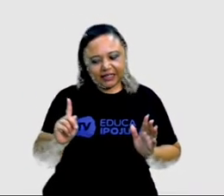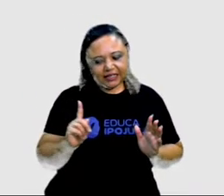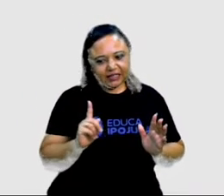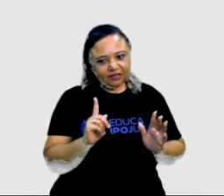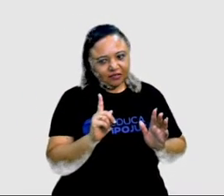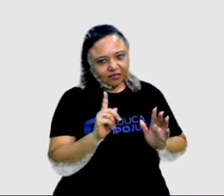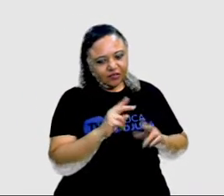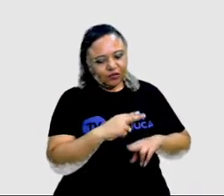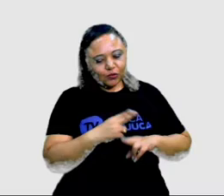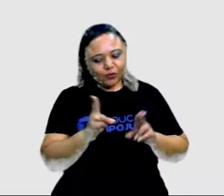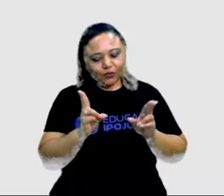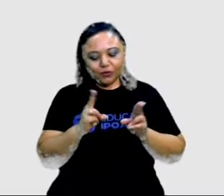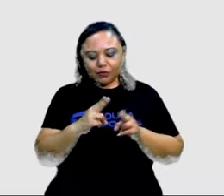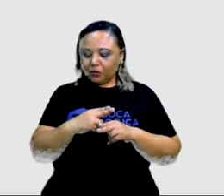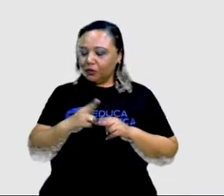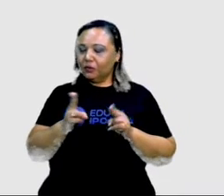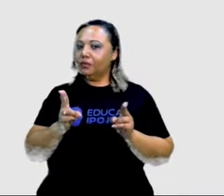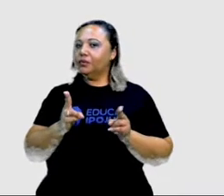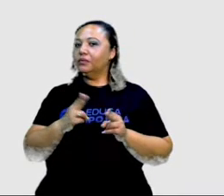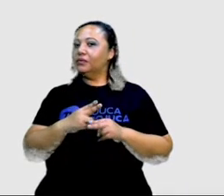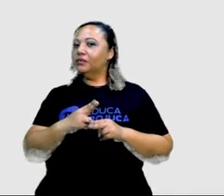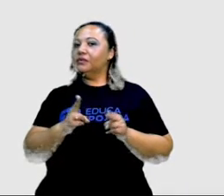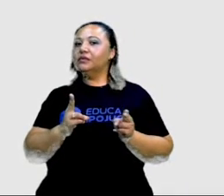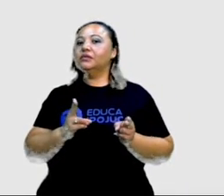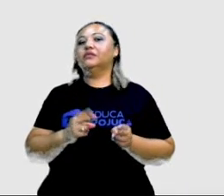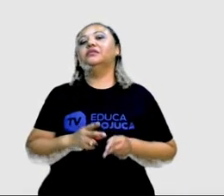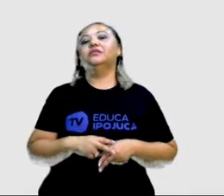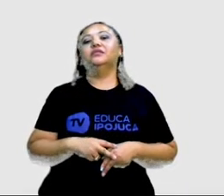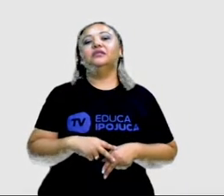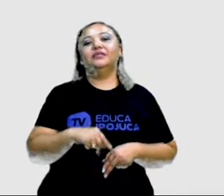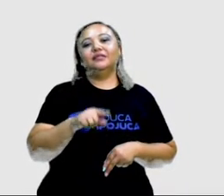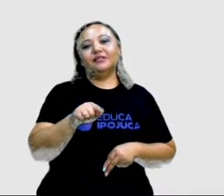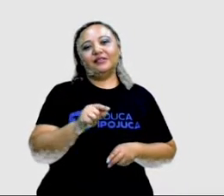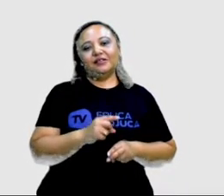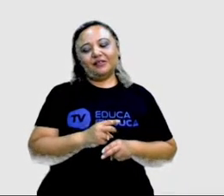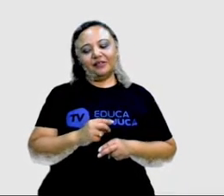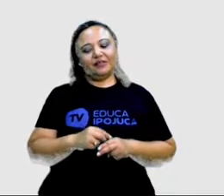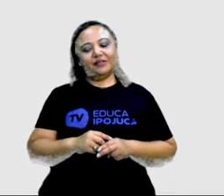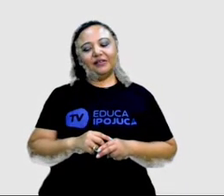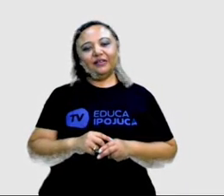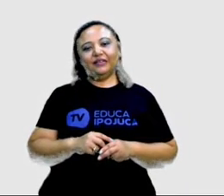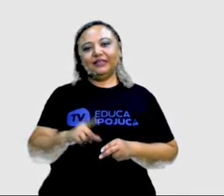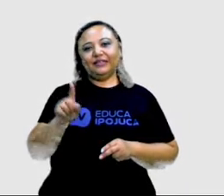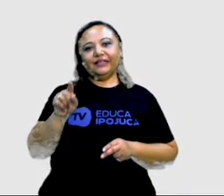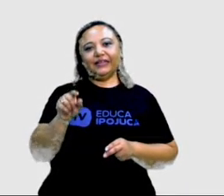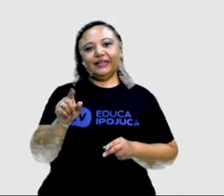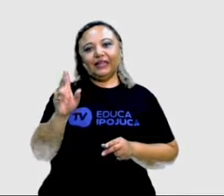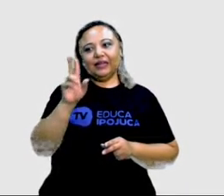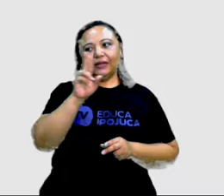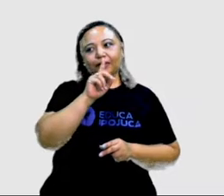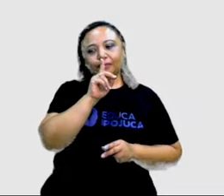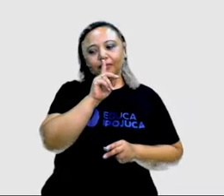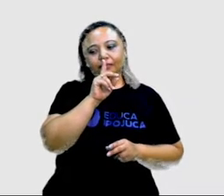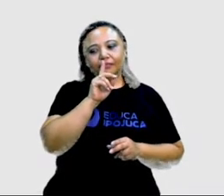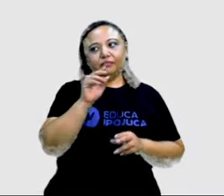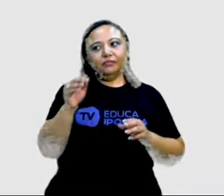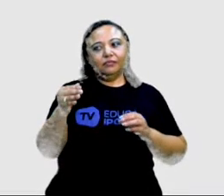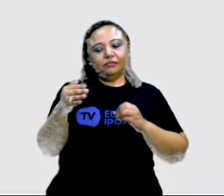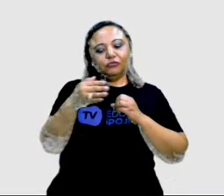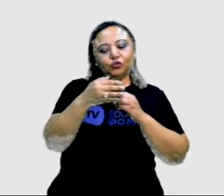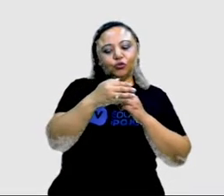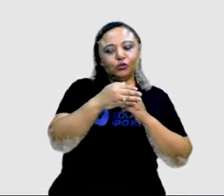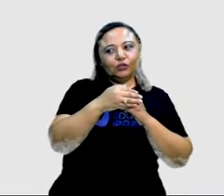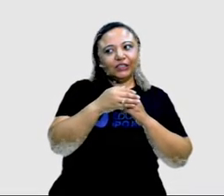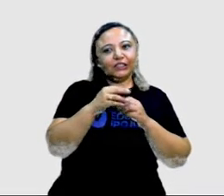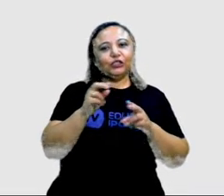se enfiando na viola do urubu. Quer dizer, entrou fazendo barulho, entrou aos